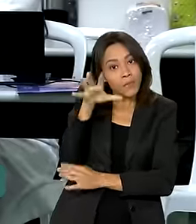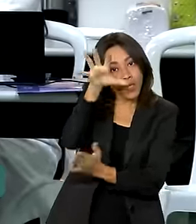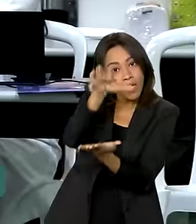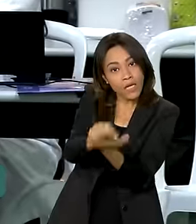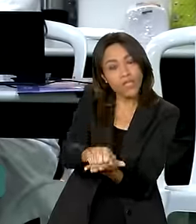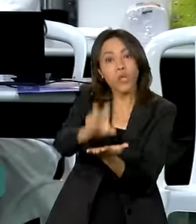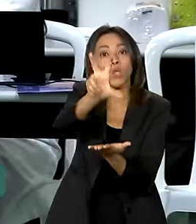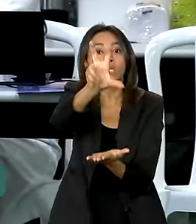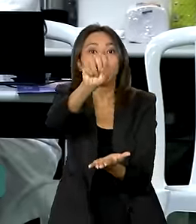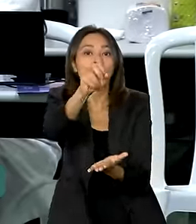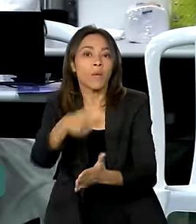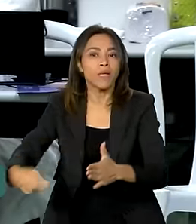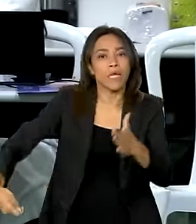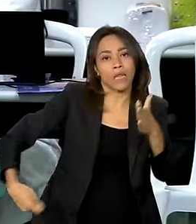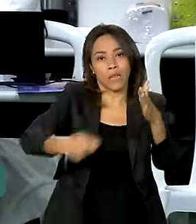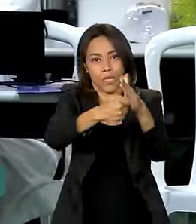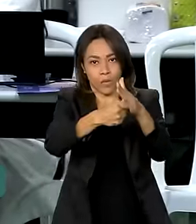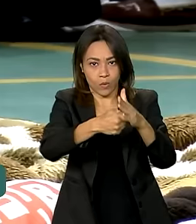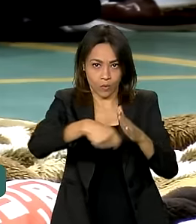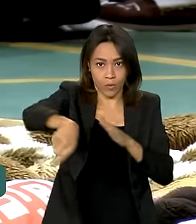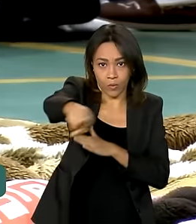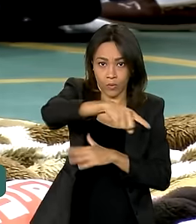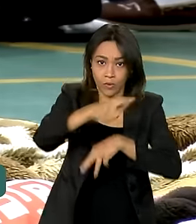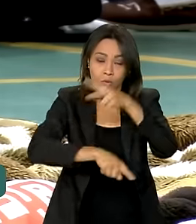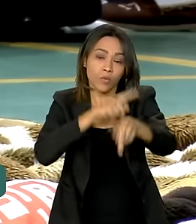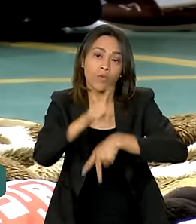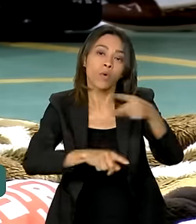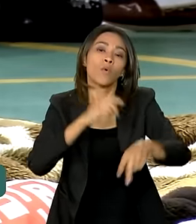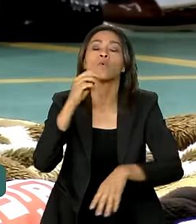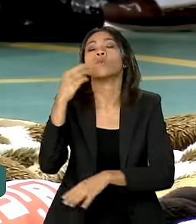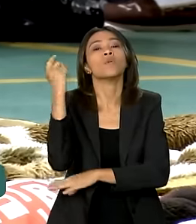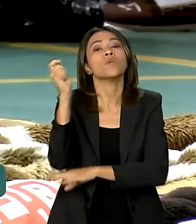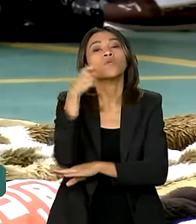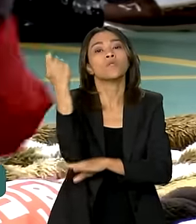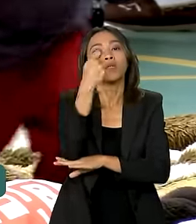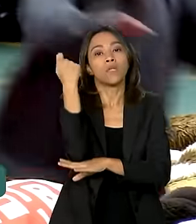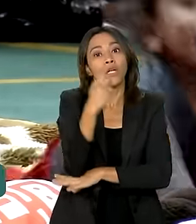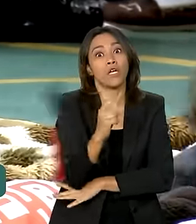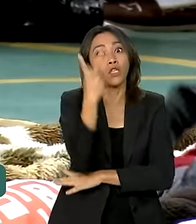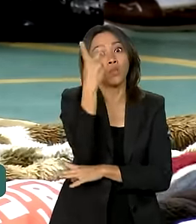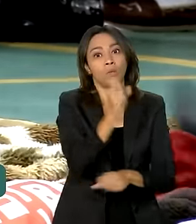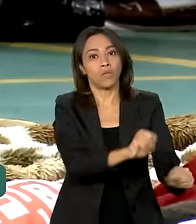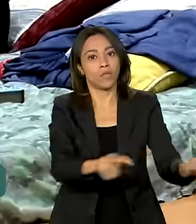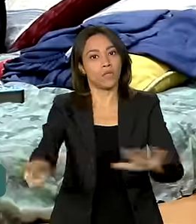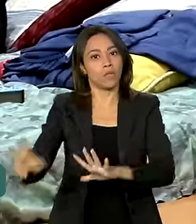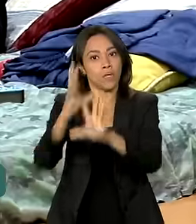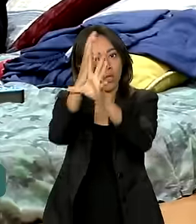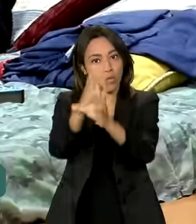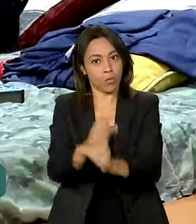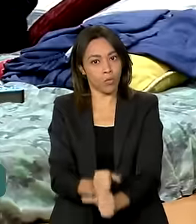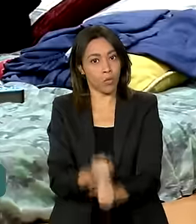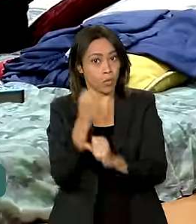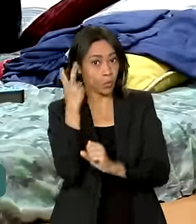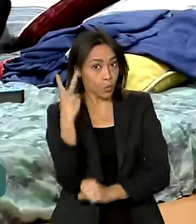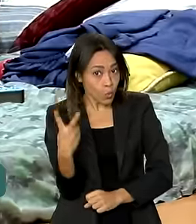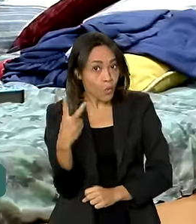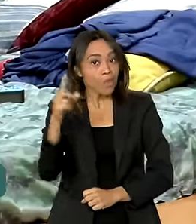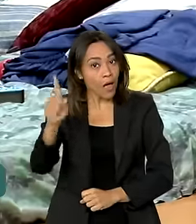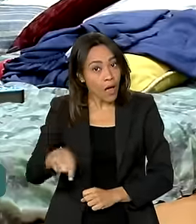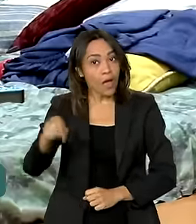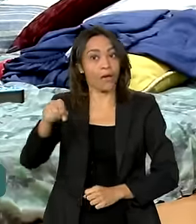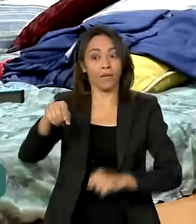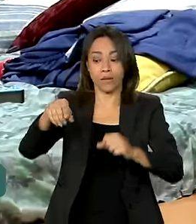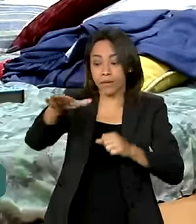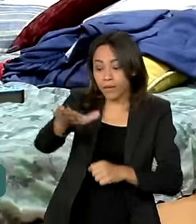denúncias e demandas dos gaúchos em duas semanas. Desse total, duas eram de crianças